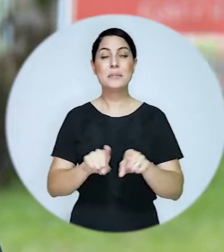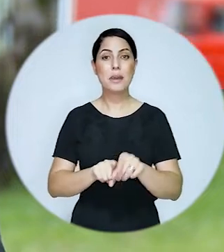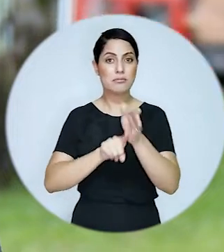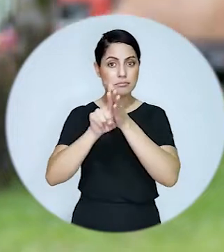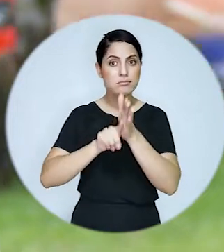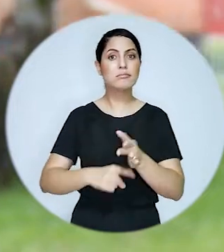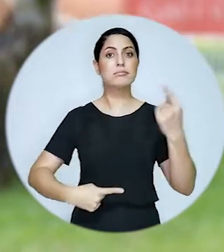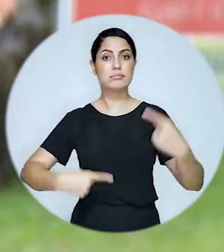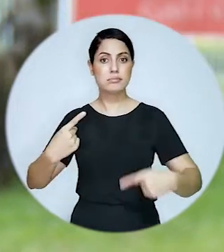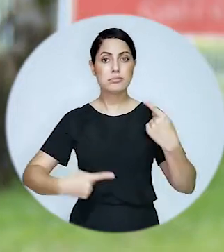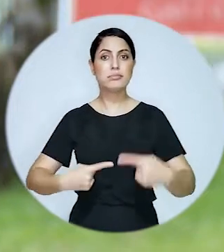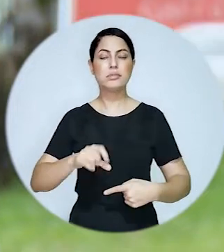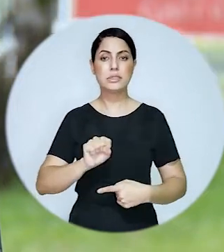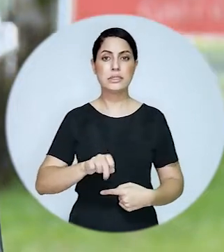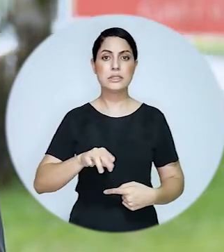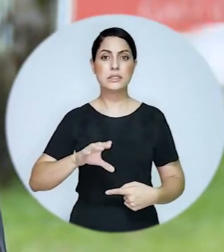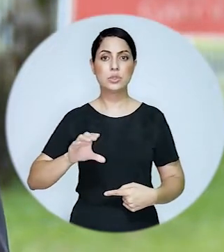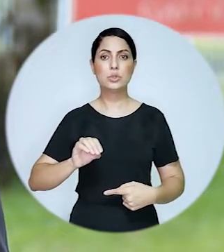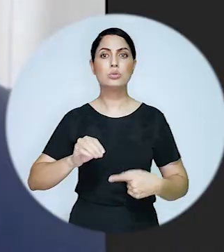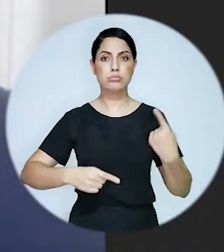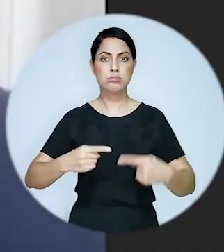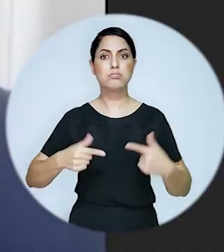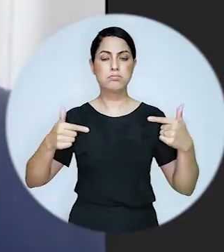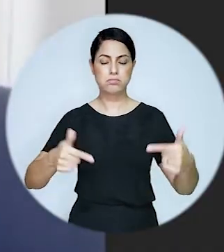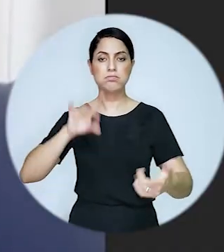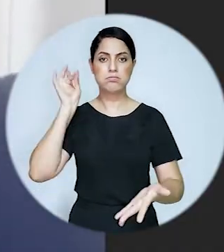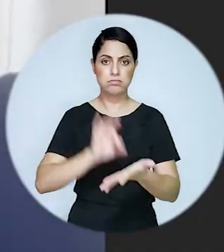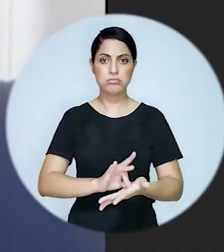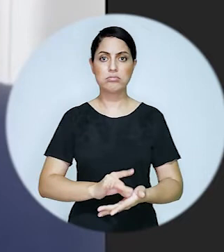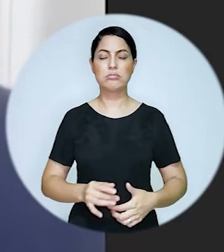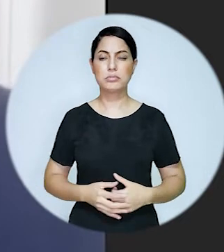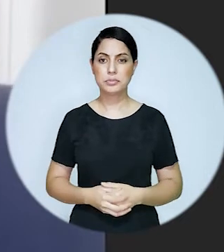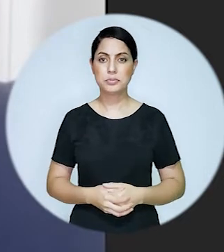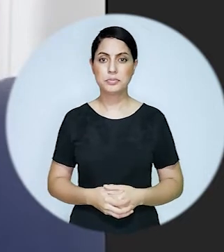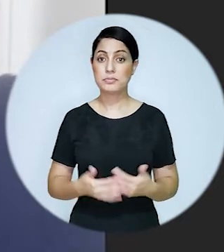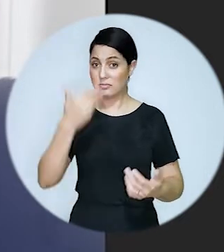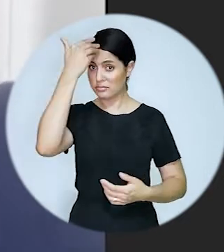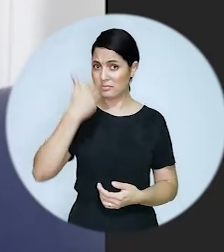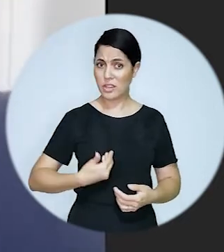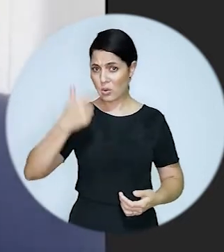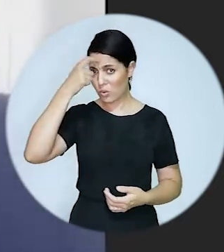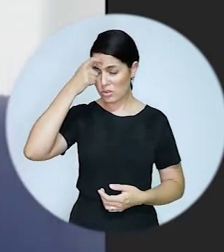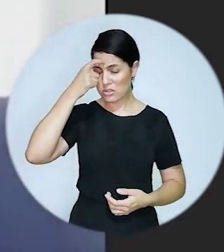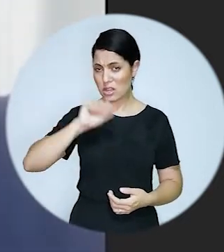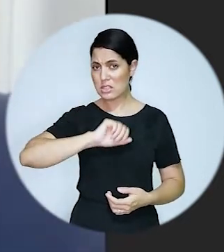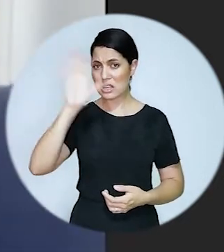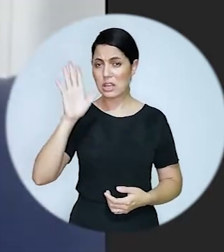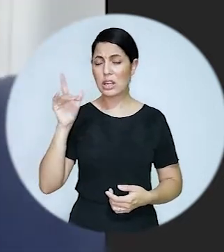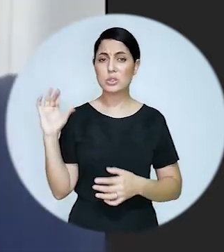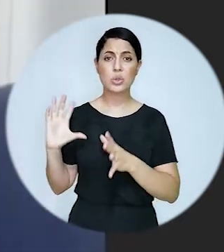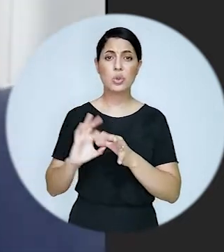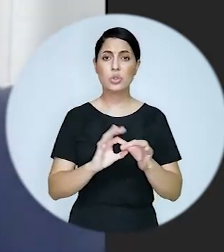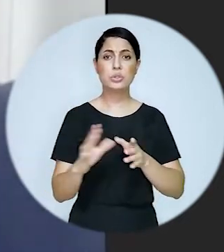além da importância do censo como política afirmativa. Eu tenho uma firme confiança de que a Comissão Nacional de Promoção da Igualdade,